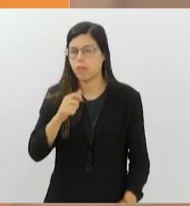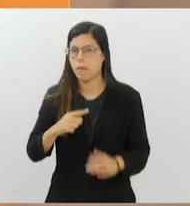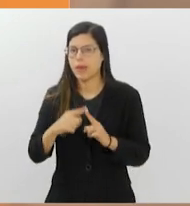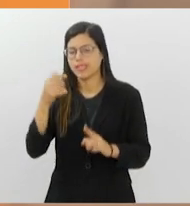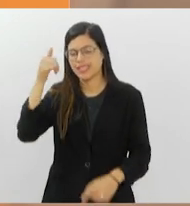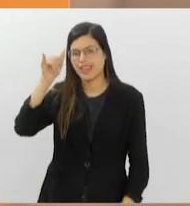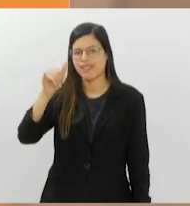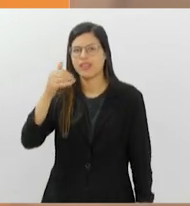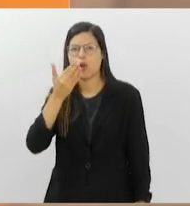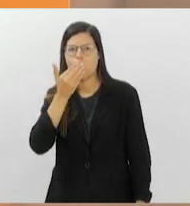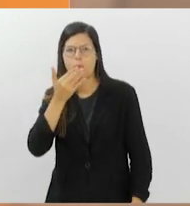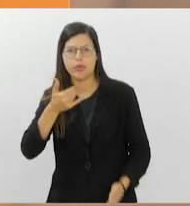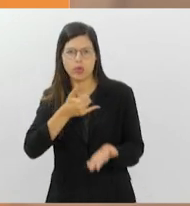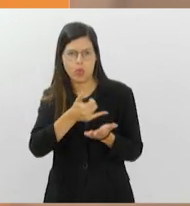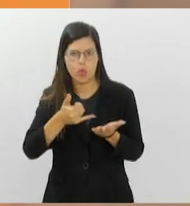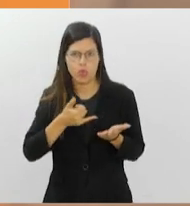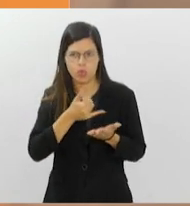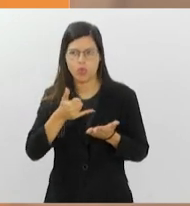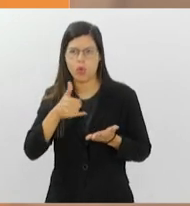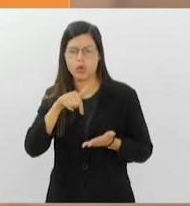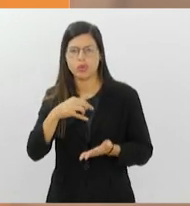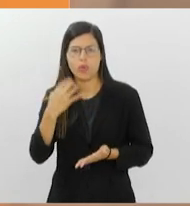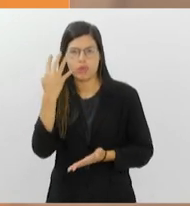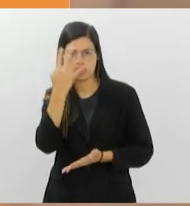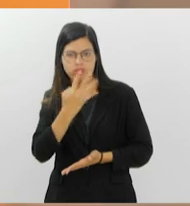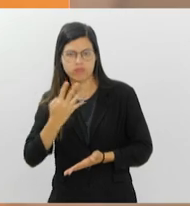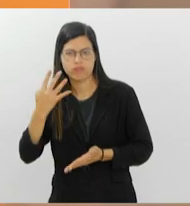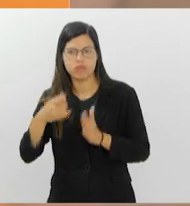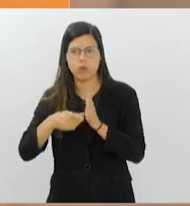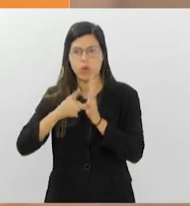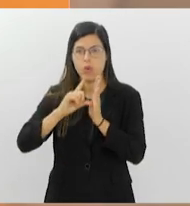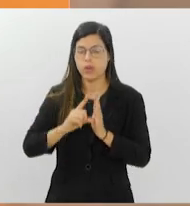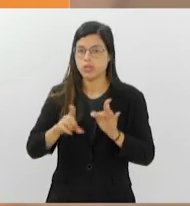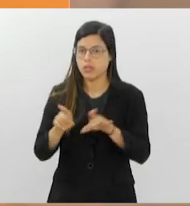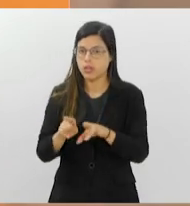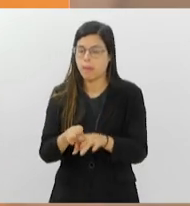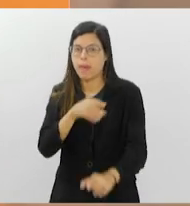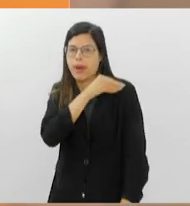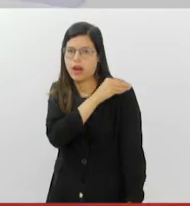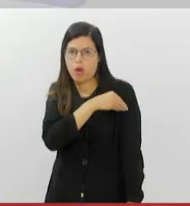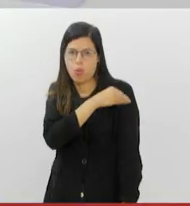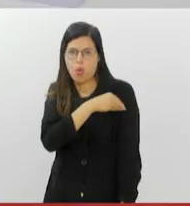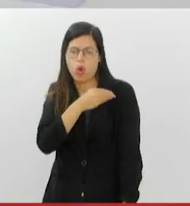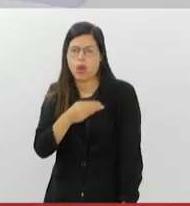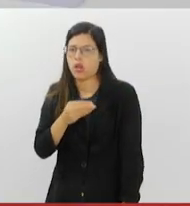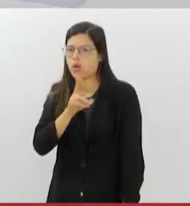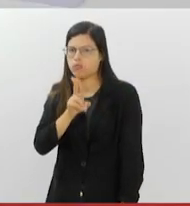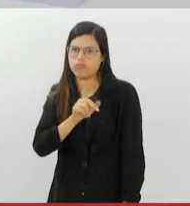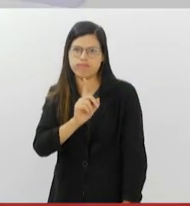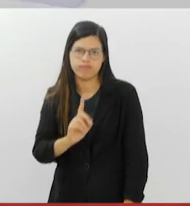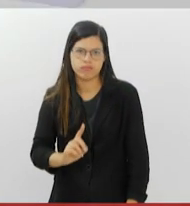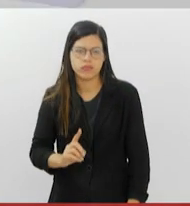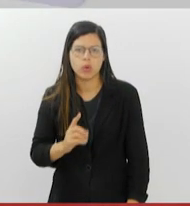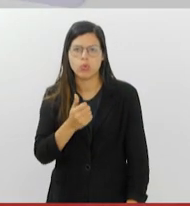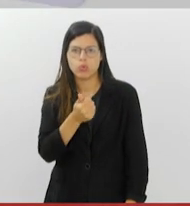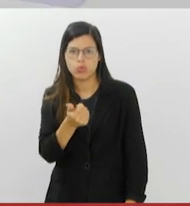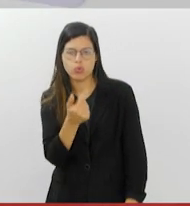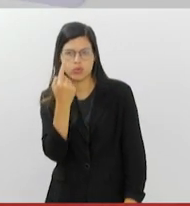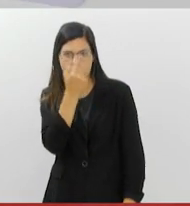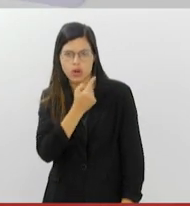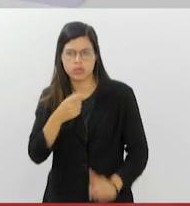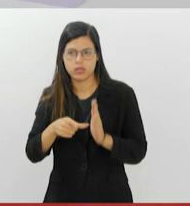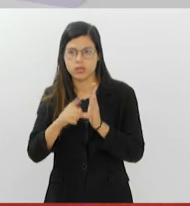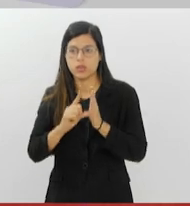horas que antecedem a doação e não ingerir bebidas alcoólicas 12 horas antes. O hemonúcleo municipal fica